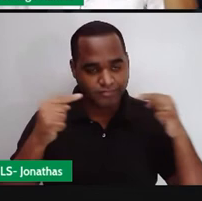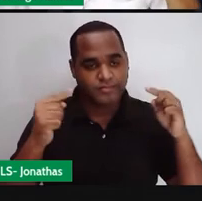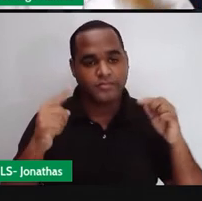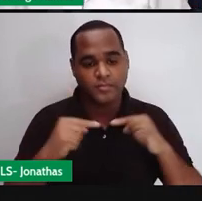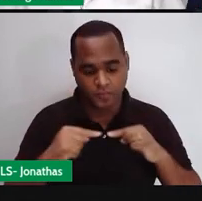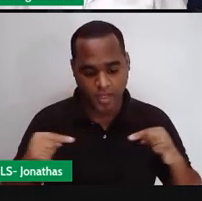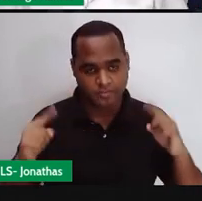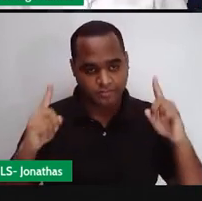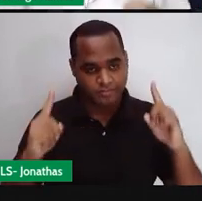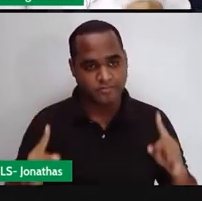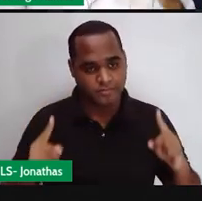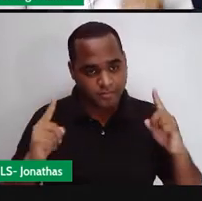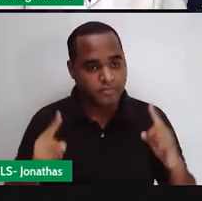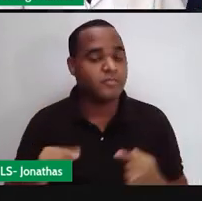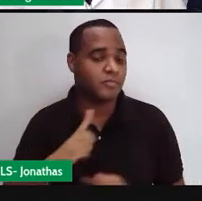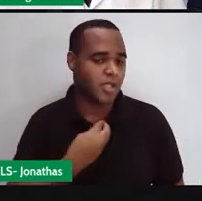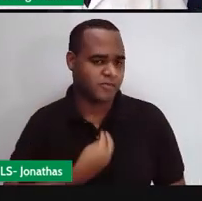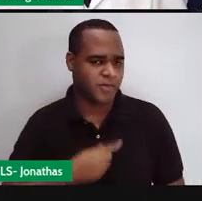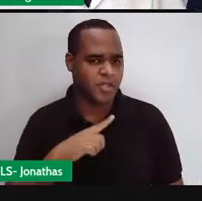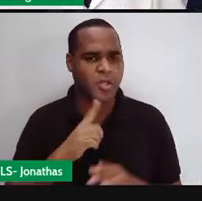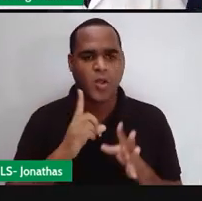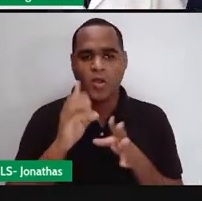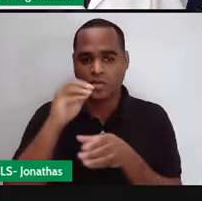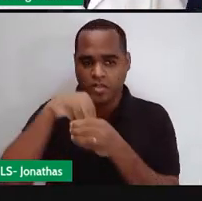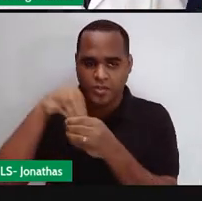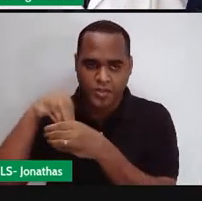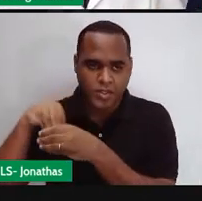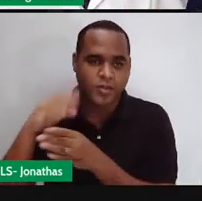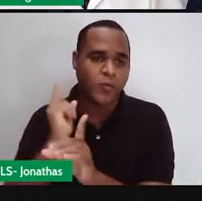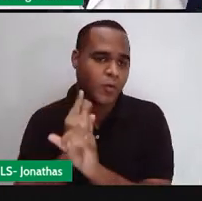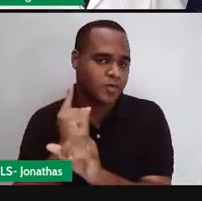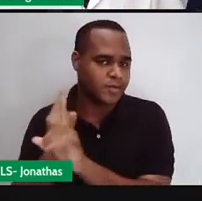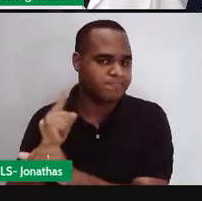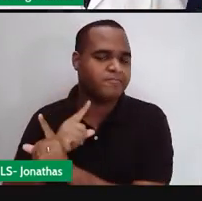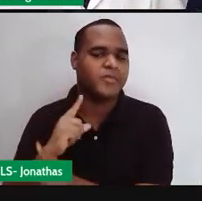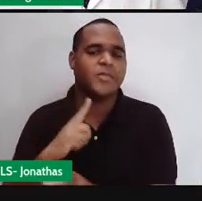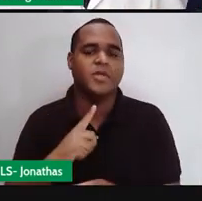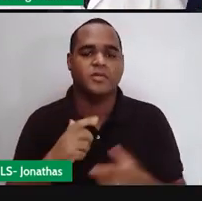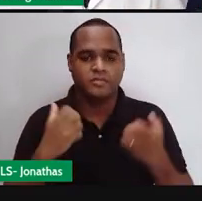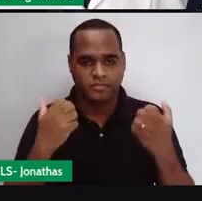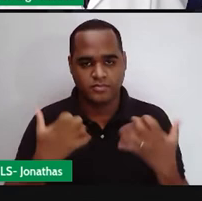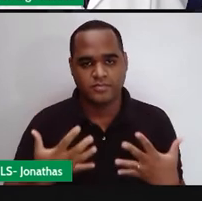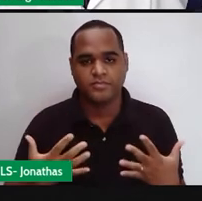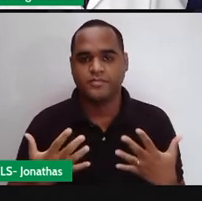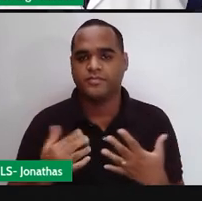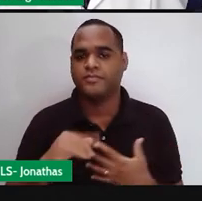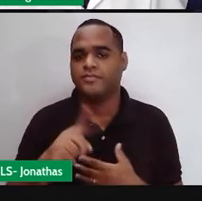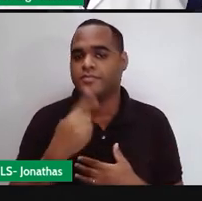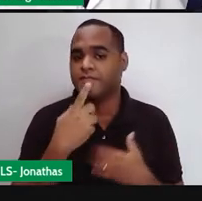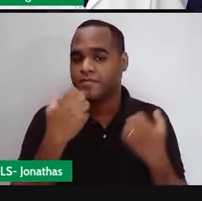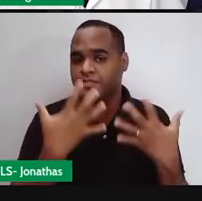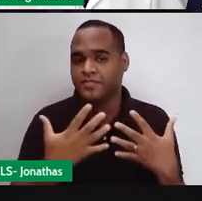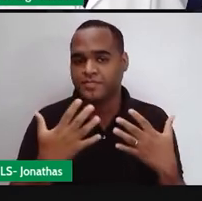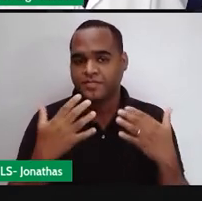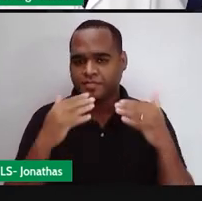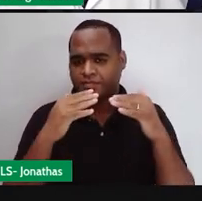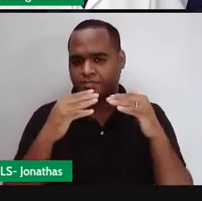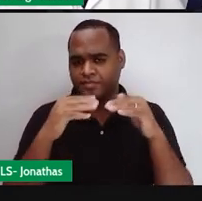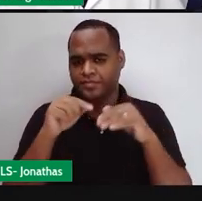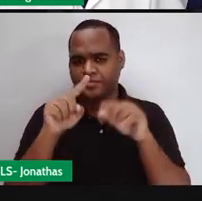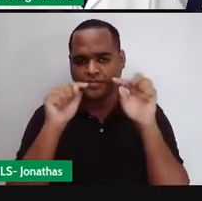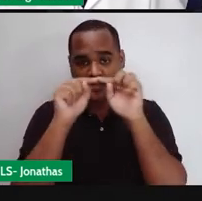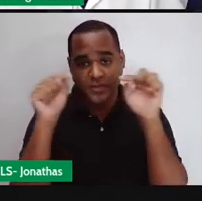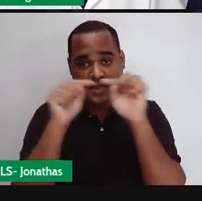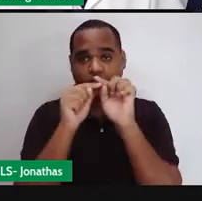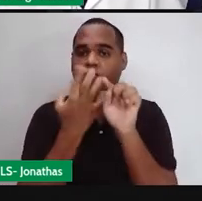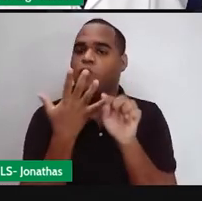quatro ângulos internos, que a gente vai encontrar aqui e agora. Então, se eu pegar esse ladozinho aqui de cima, que eu mudo a